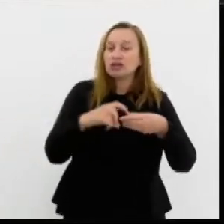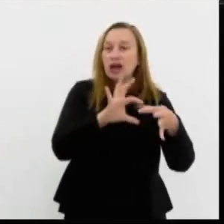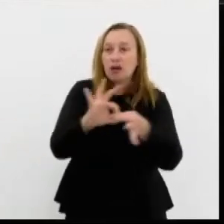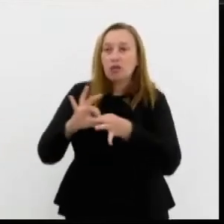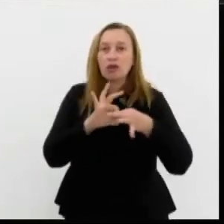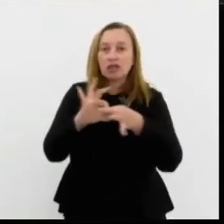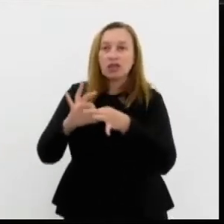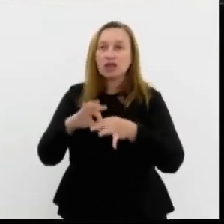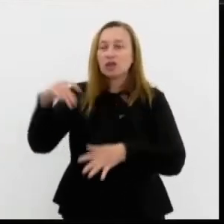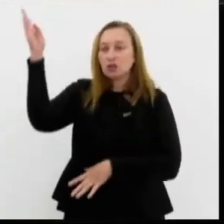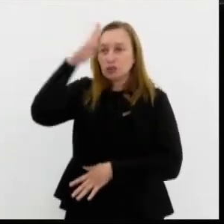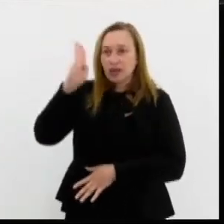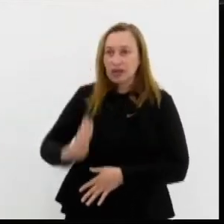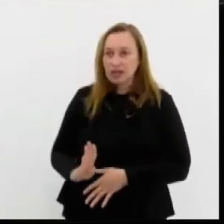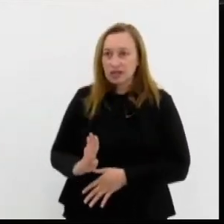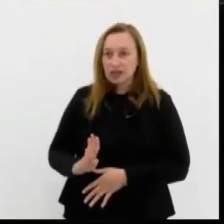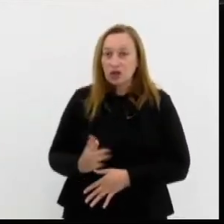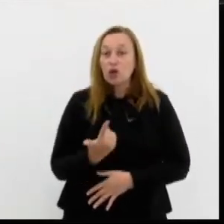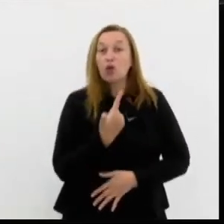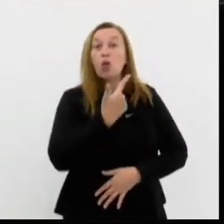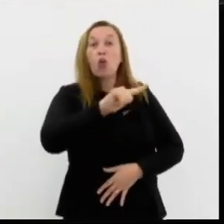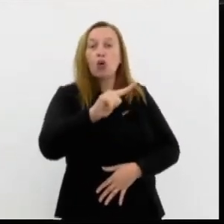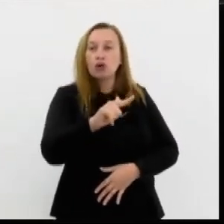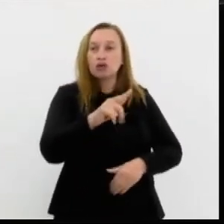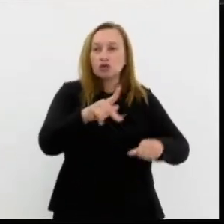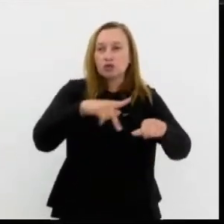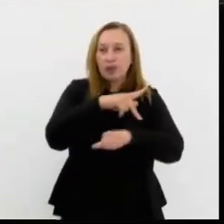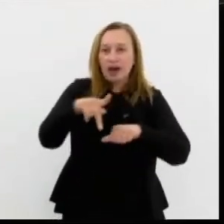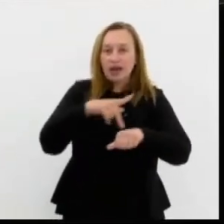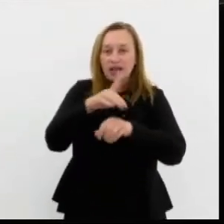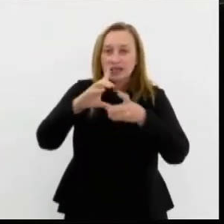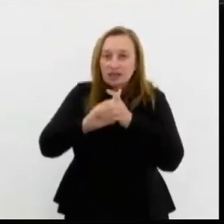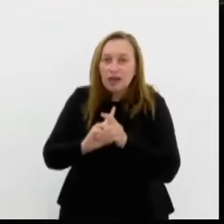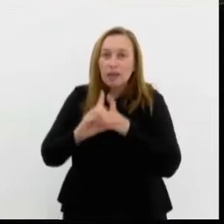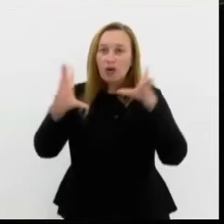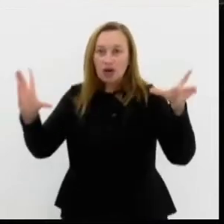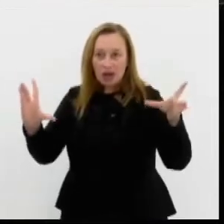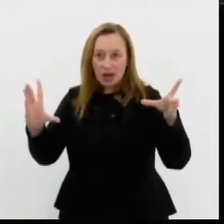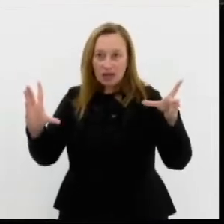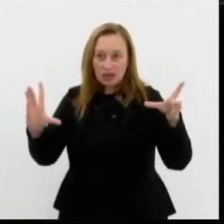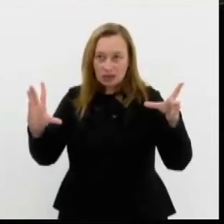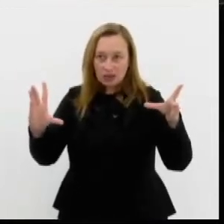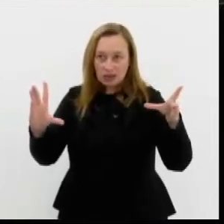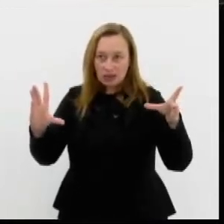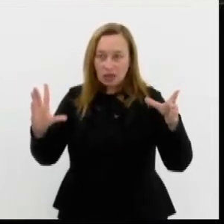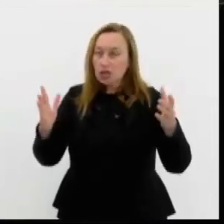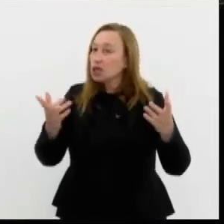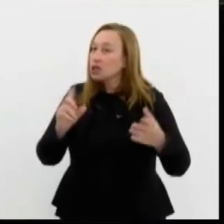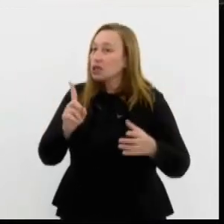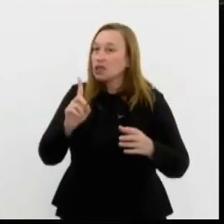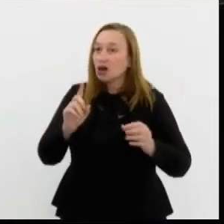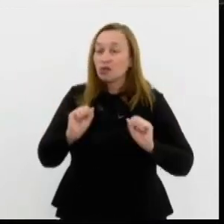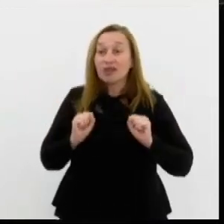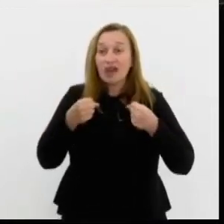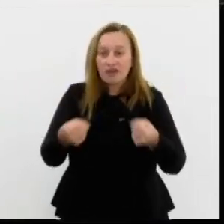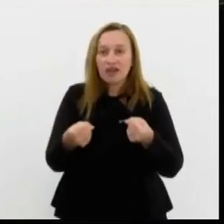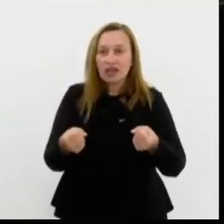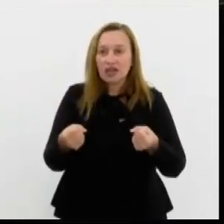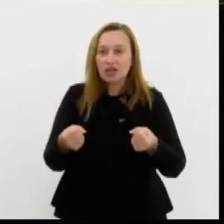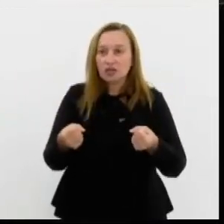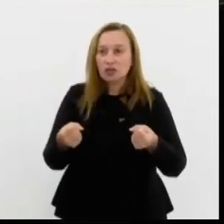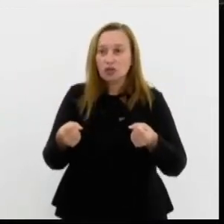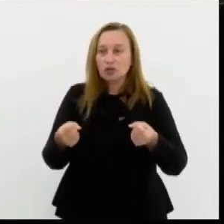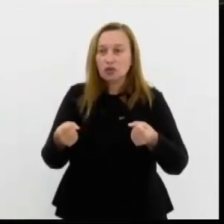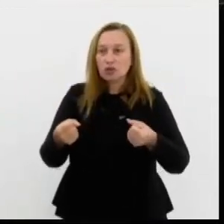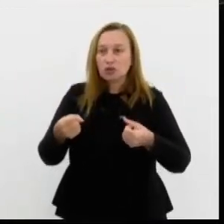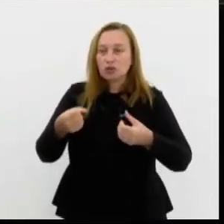do Brasil com outros países democráticos e que não estão defendendo grupos terroristas.